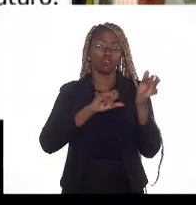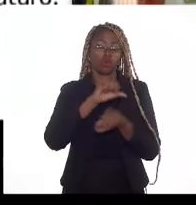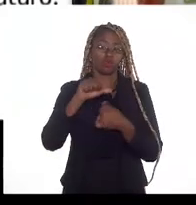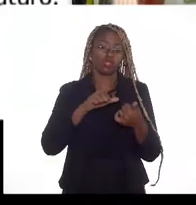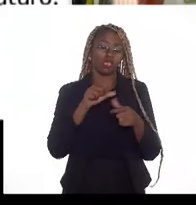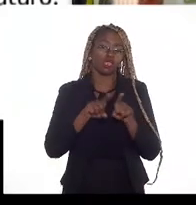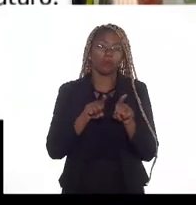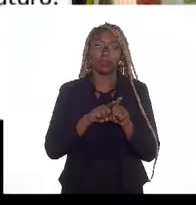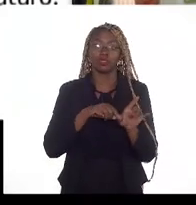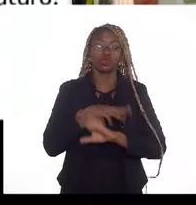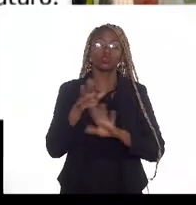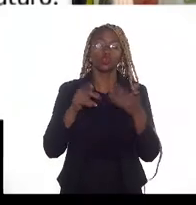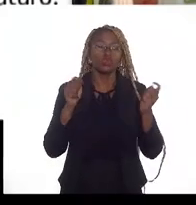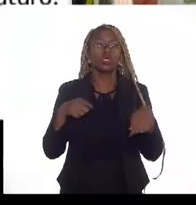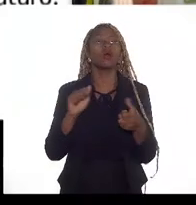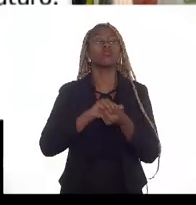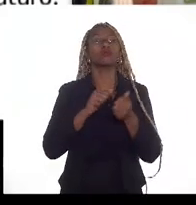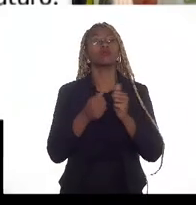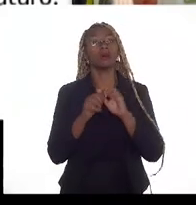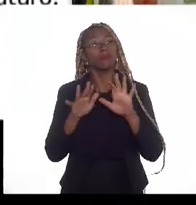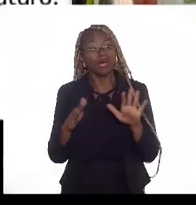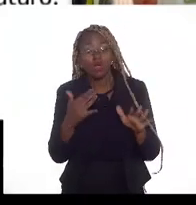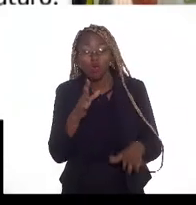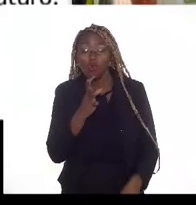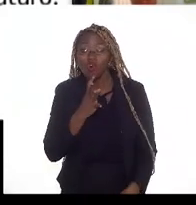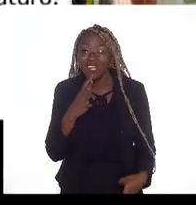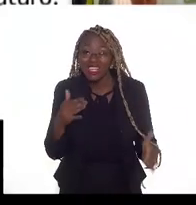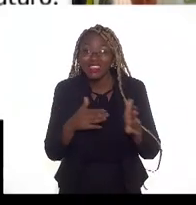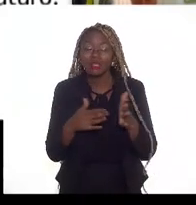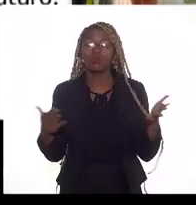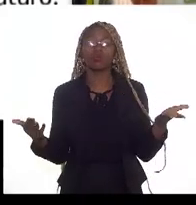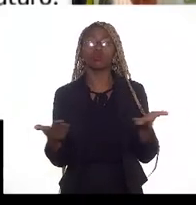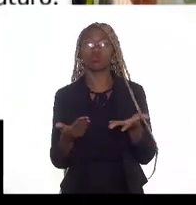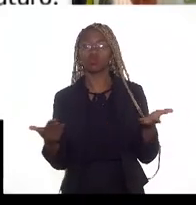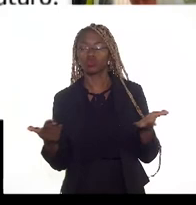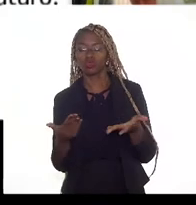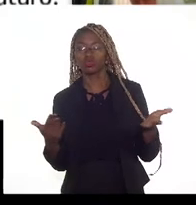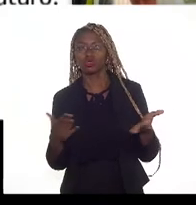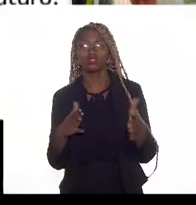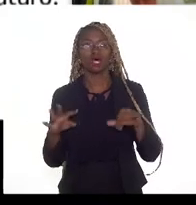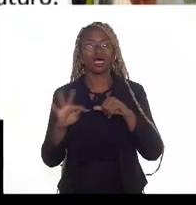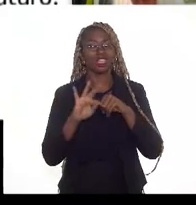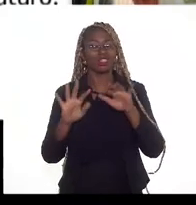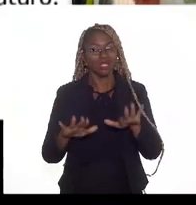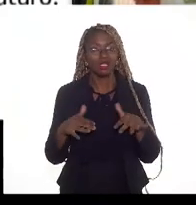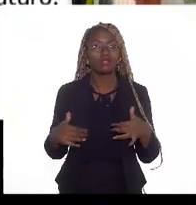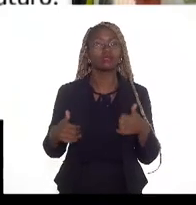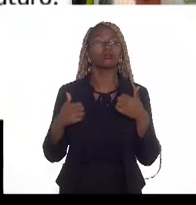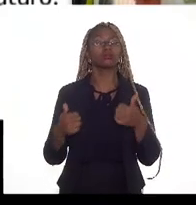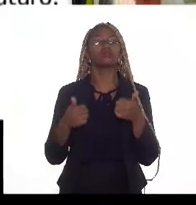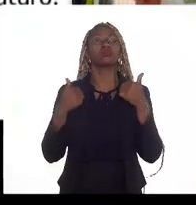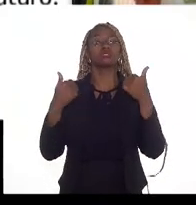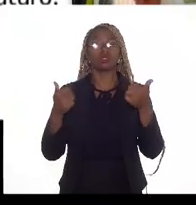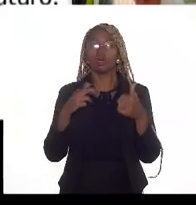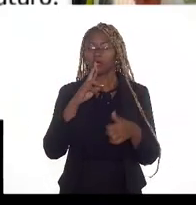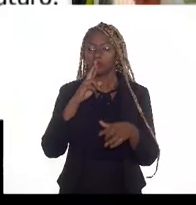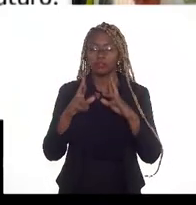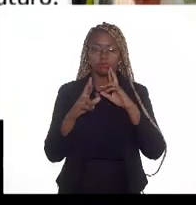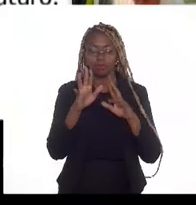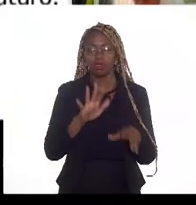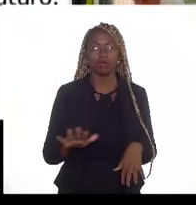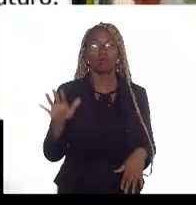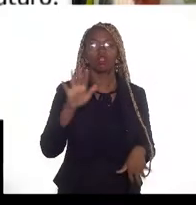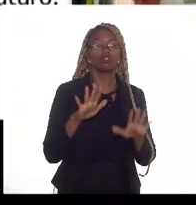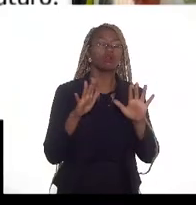tudo isso pode ser adaptável, mas no que a gente conhece até agora, a técnica de injeção que dá mais resultado, que traz melhor resultado total,